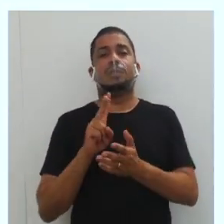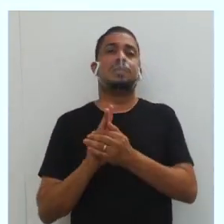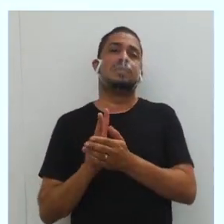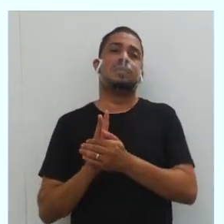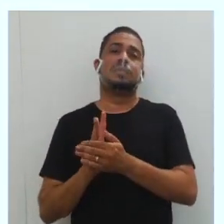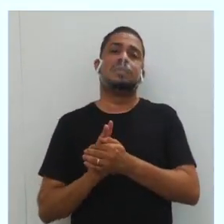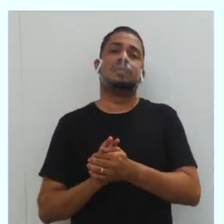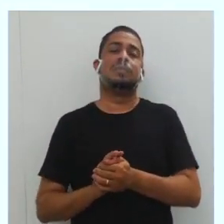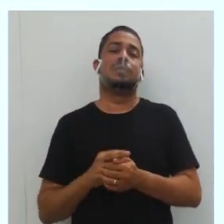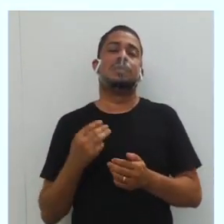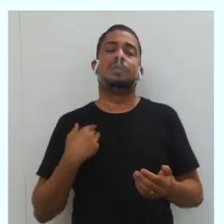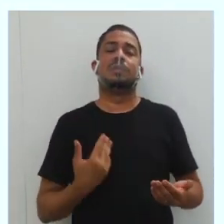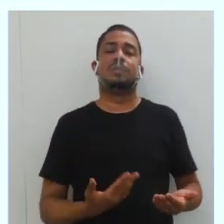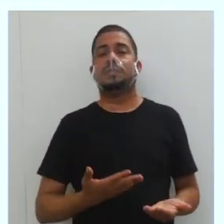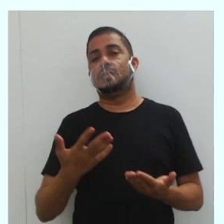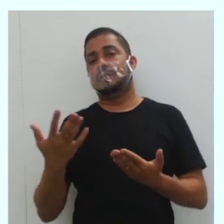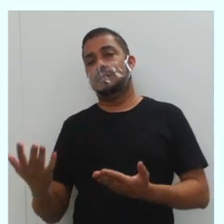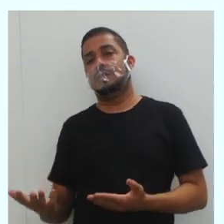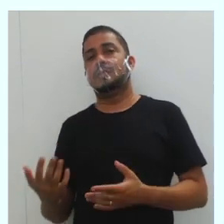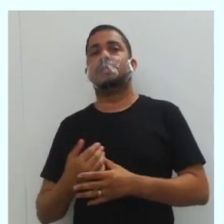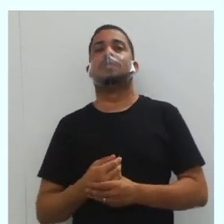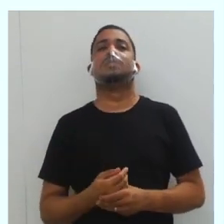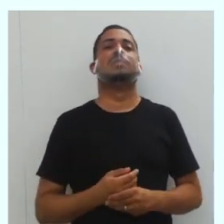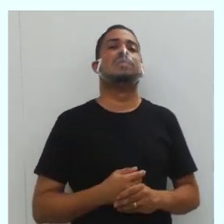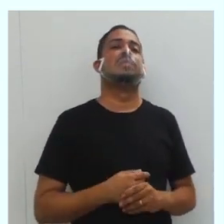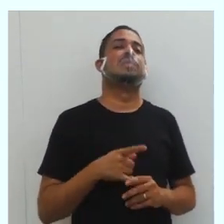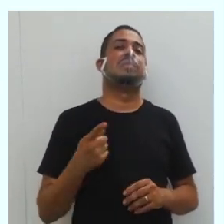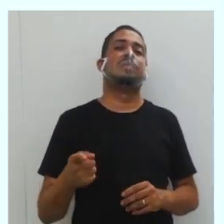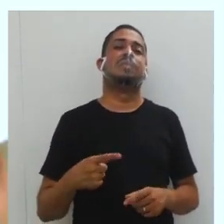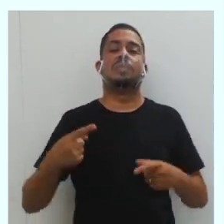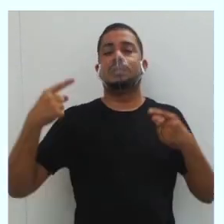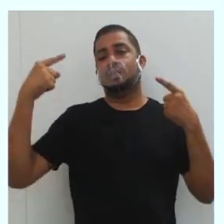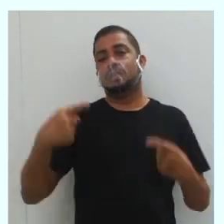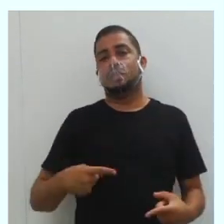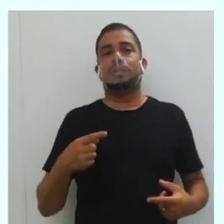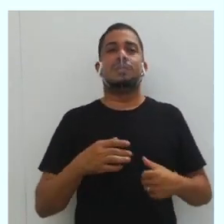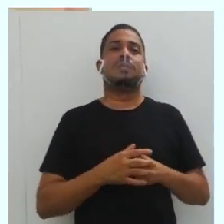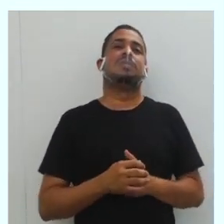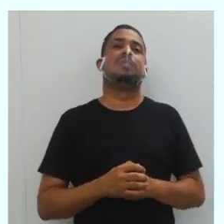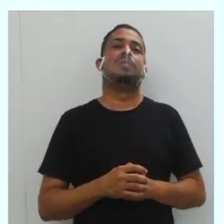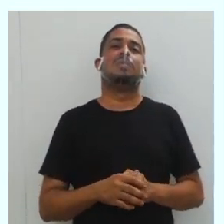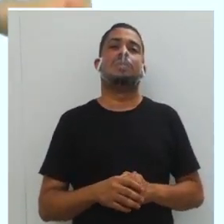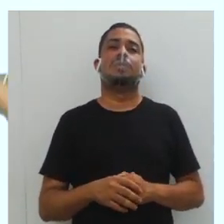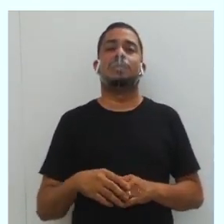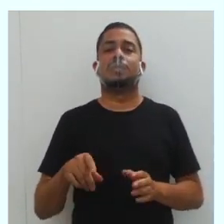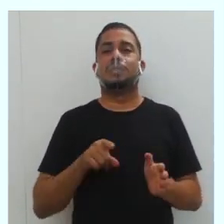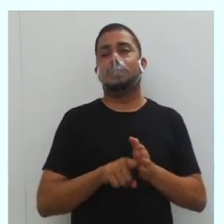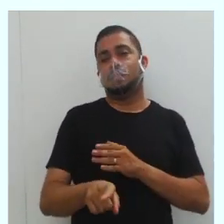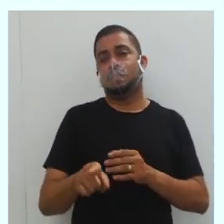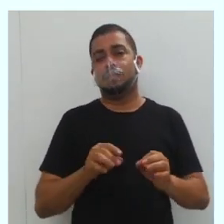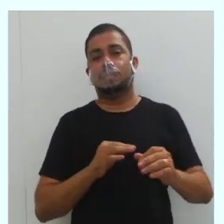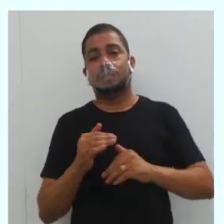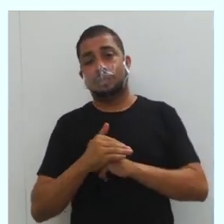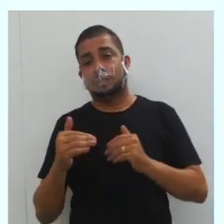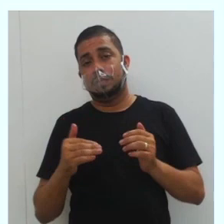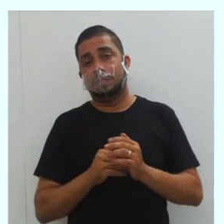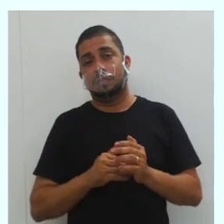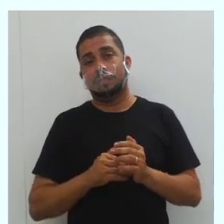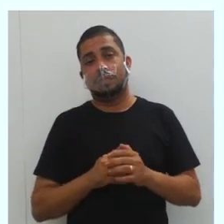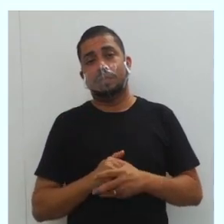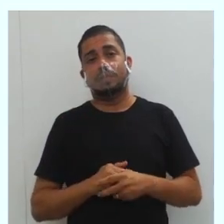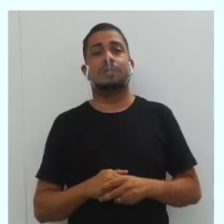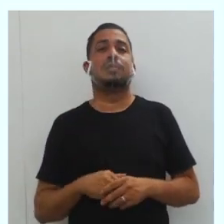indígenas. E eu trouxe para vocês, mediante esse desafio, esse questionamento todo